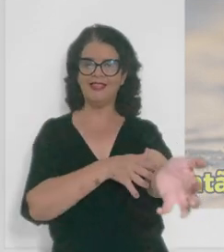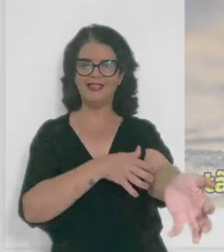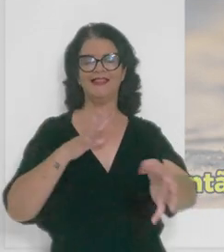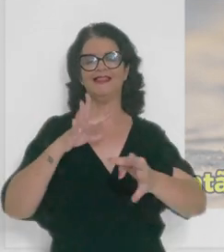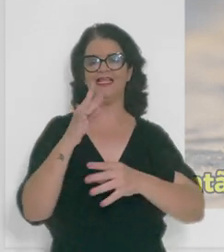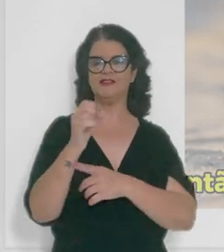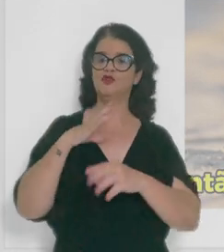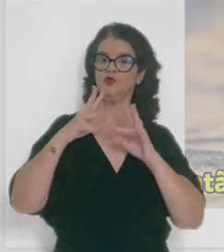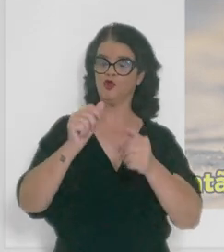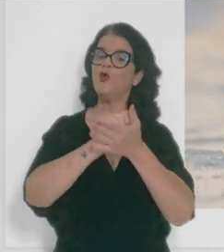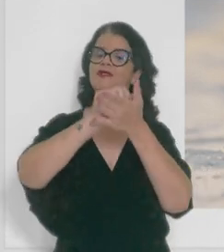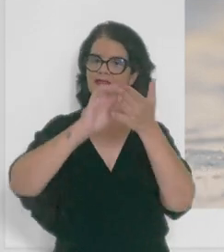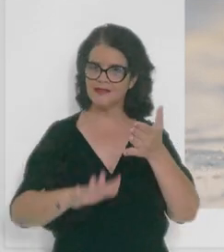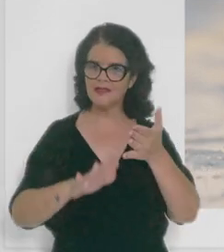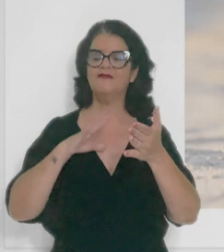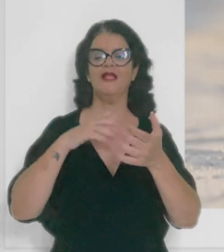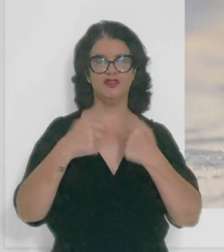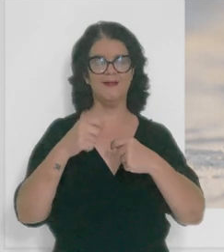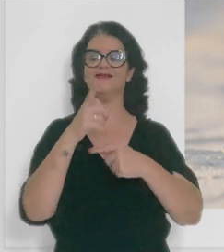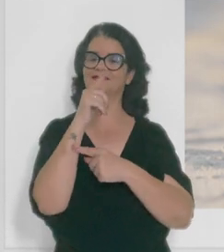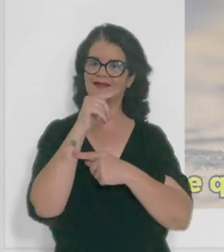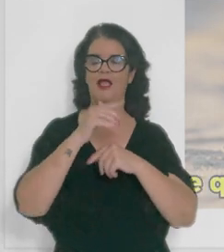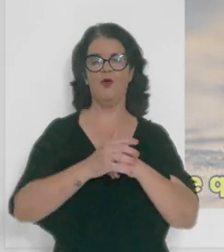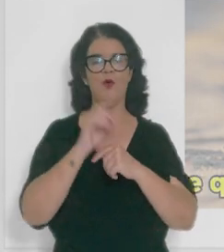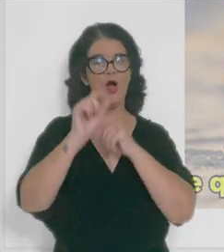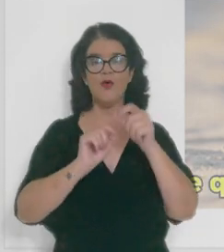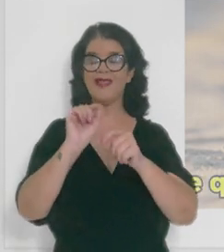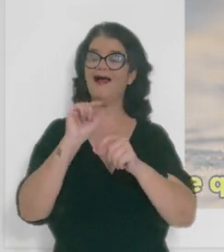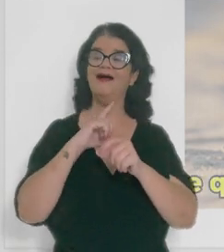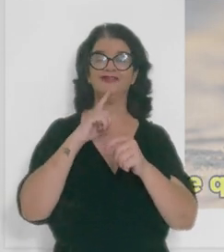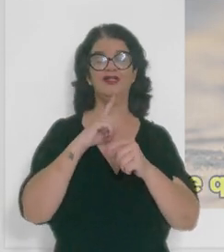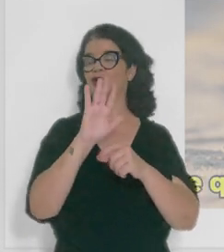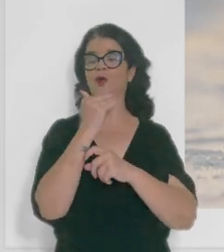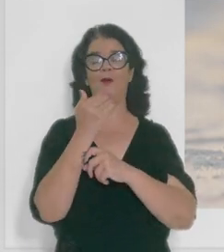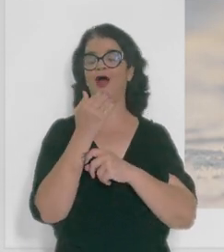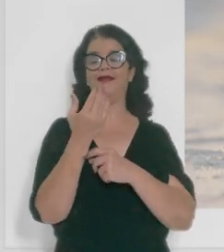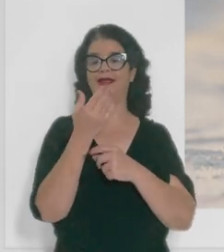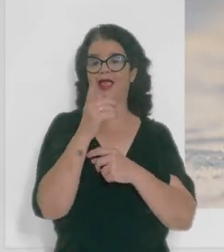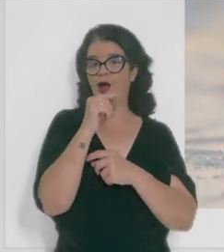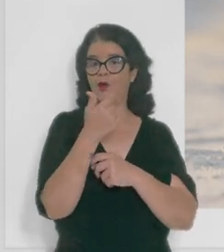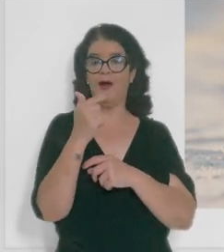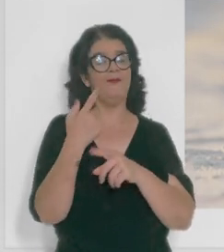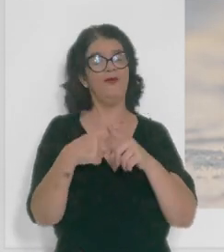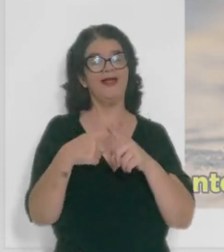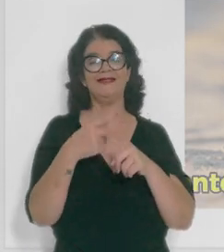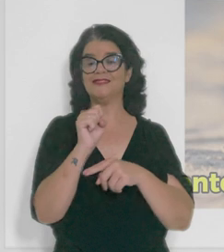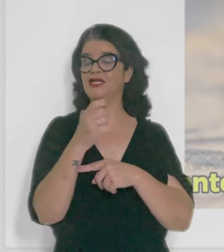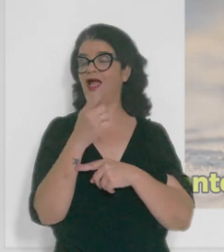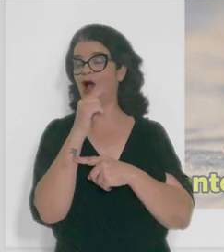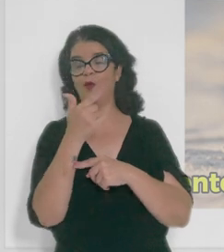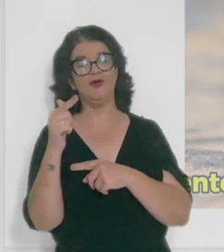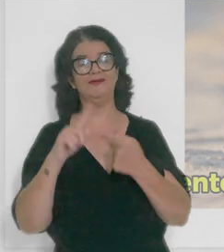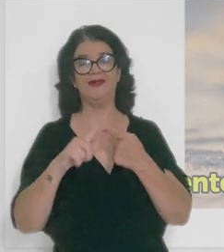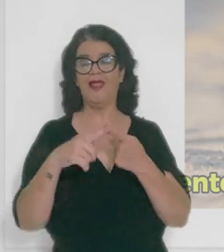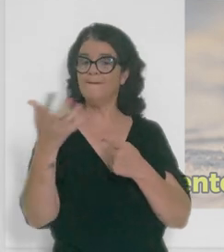Então, pessoal, todas essas atividades, elas precisam da água. Por que a gente morre desidratado, pessoal? Porque sem água a gente não respira bem, a gente não